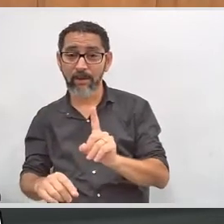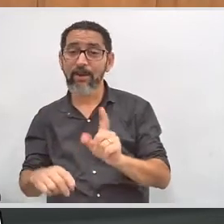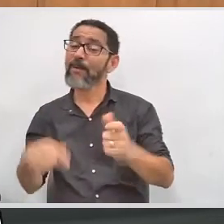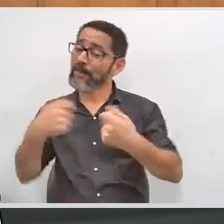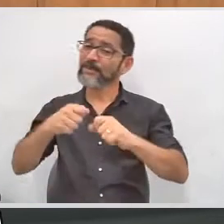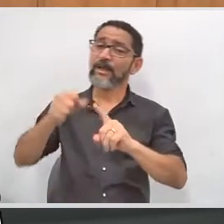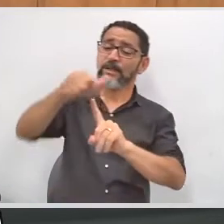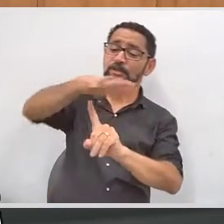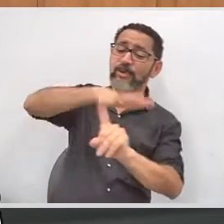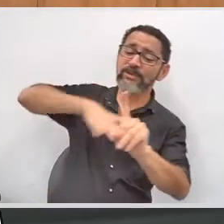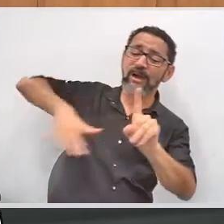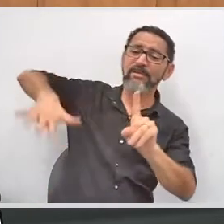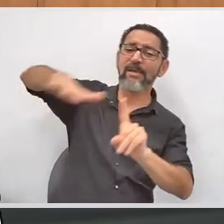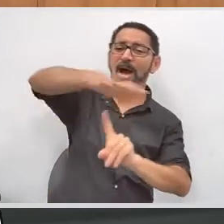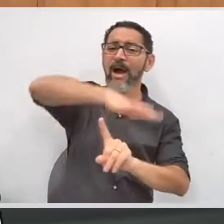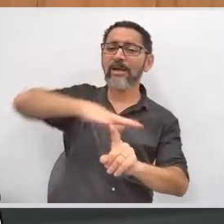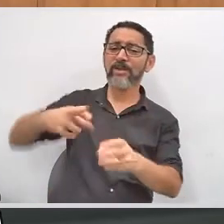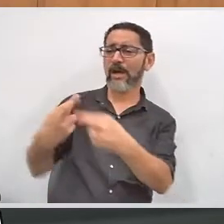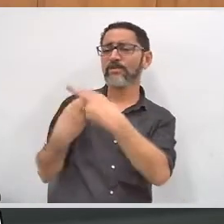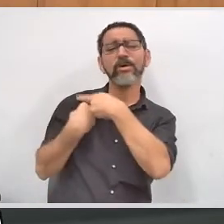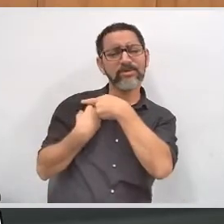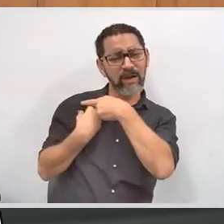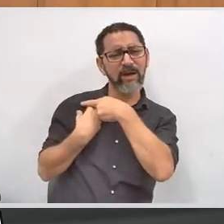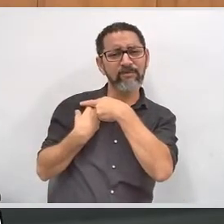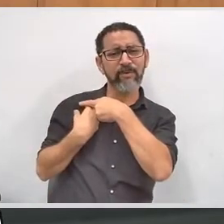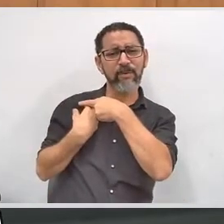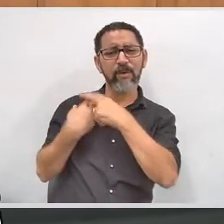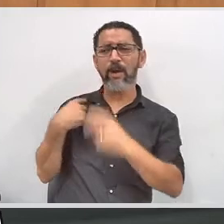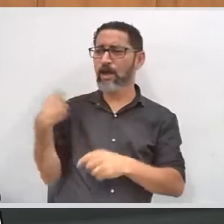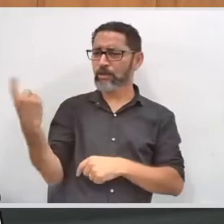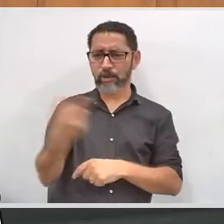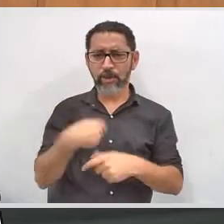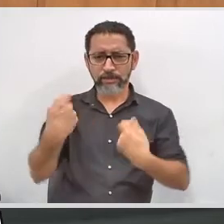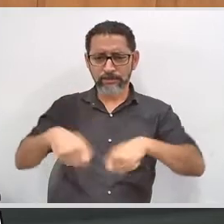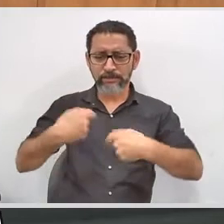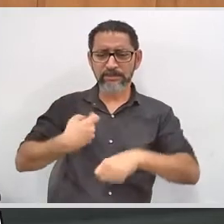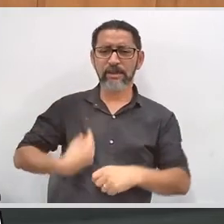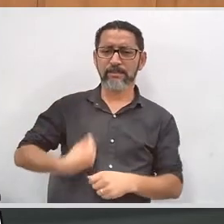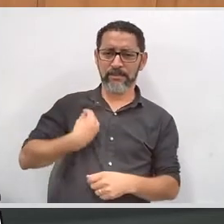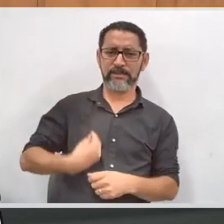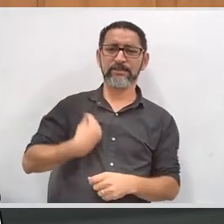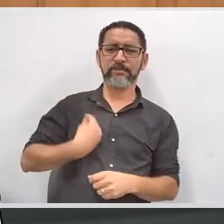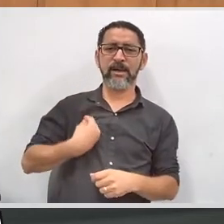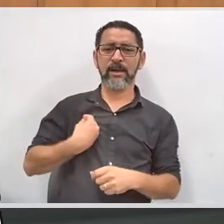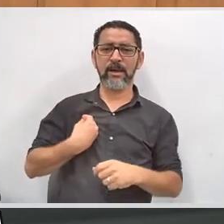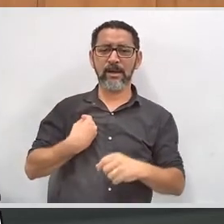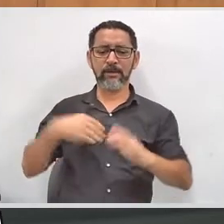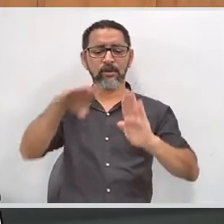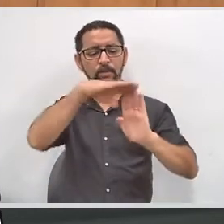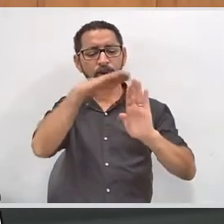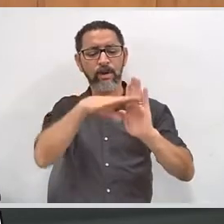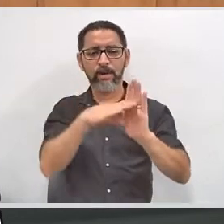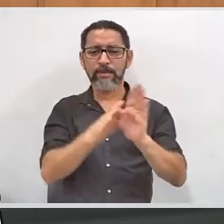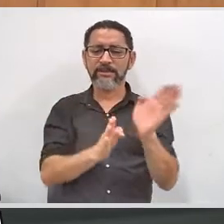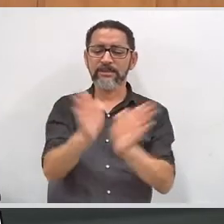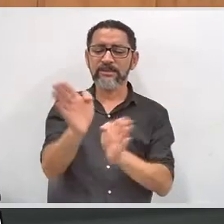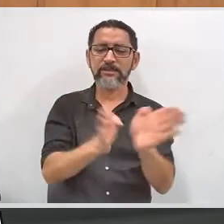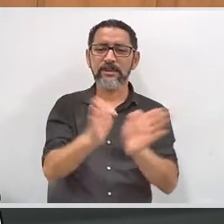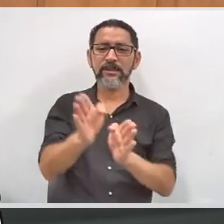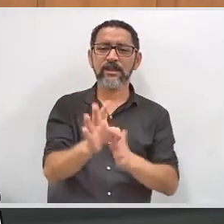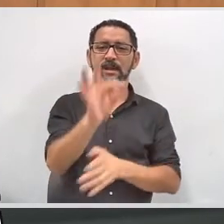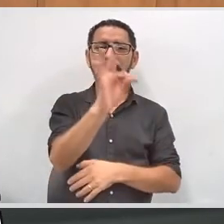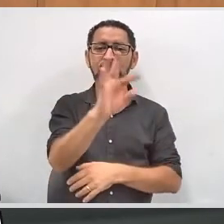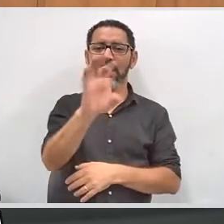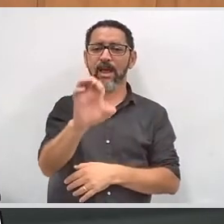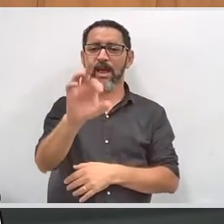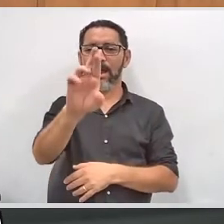social como a responsabilidade da socialidade que é construída por todos nós. e é possível participar do programa de acessibilidade do TRE